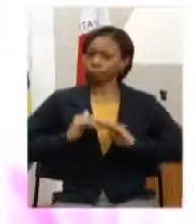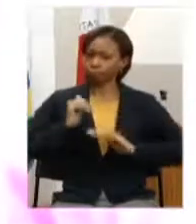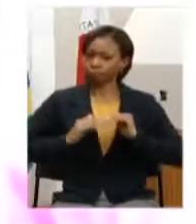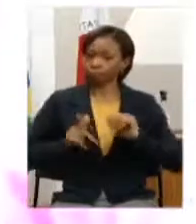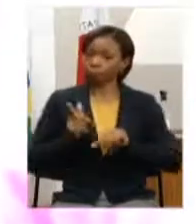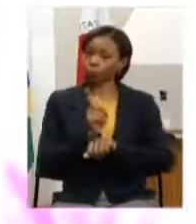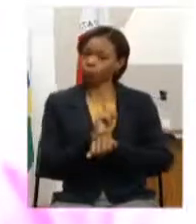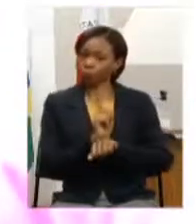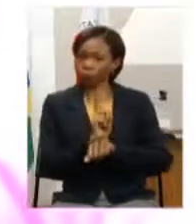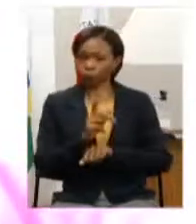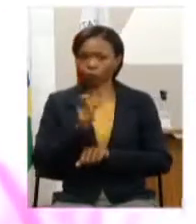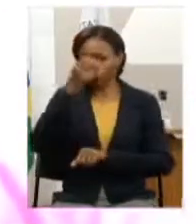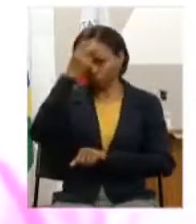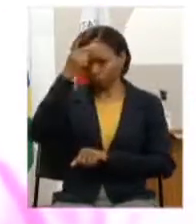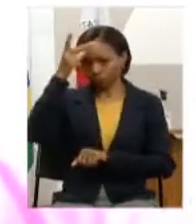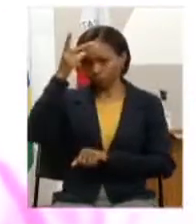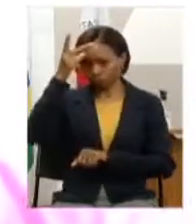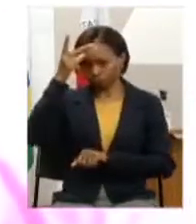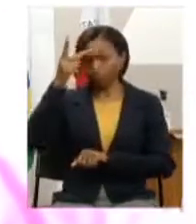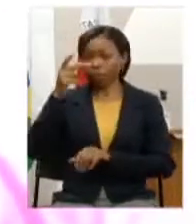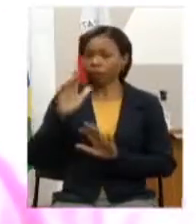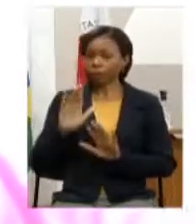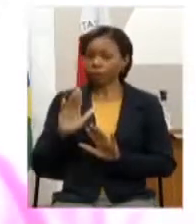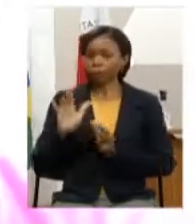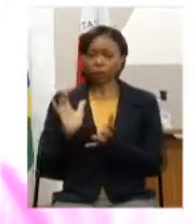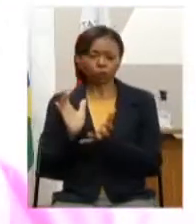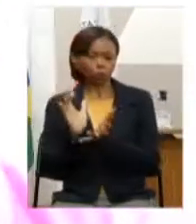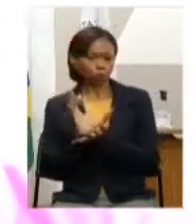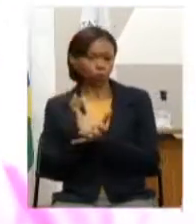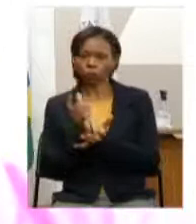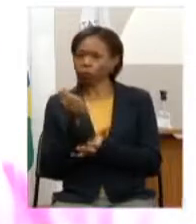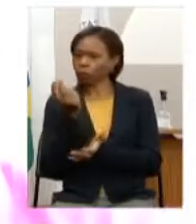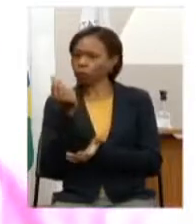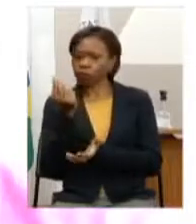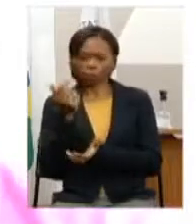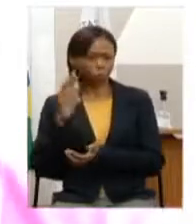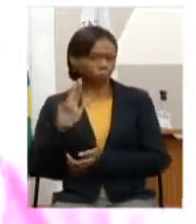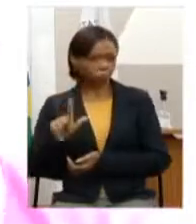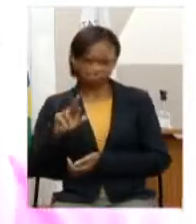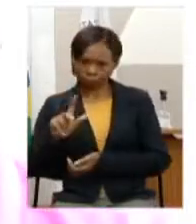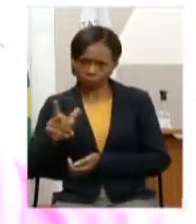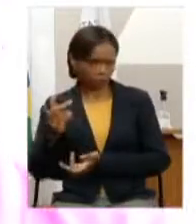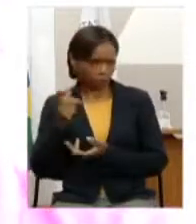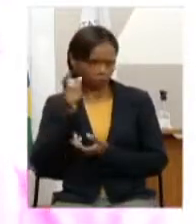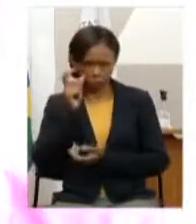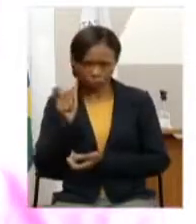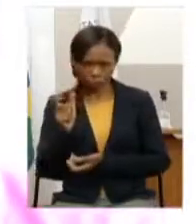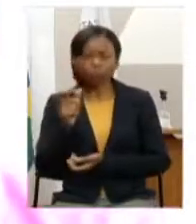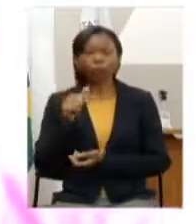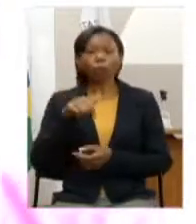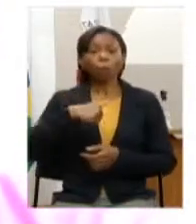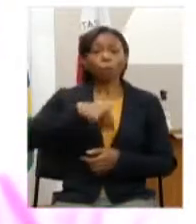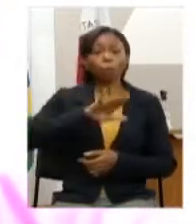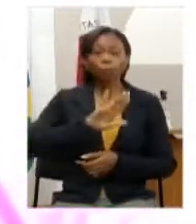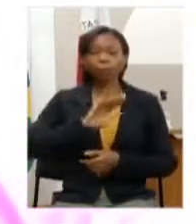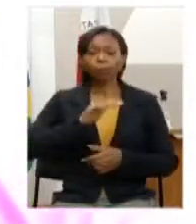municipais e de entidades sem fins lucrativos fomentar a prática esportiva para público em situação de maior